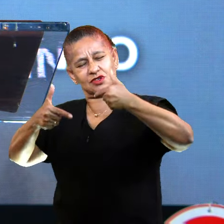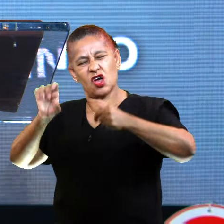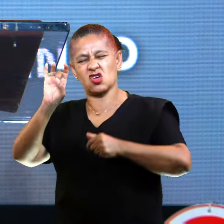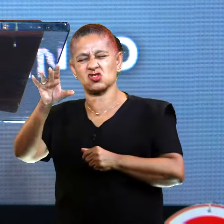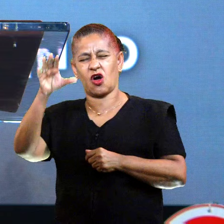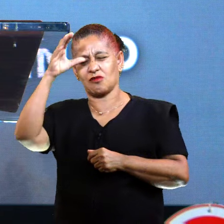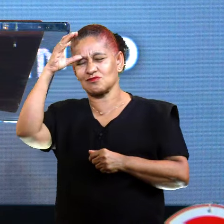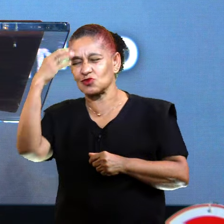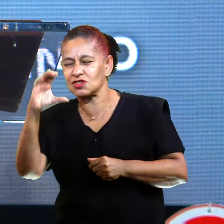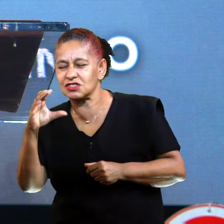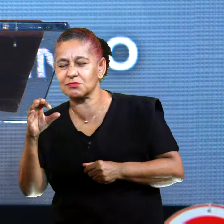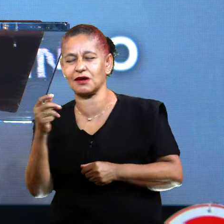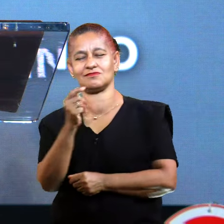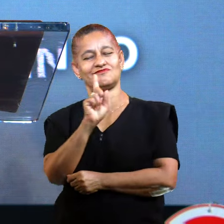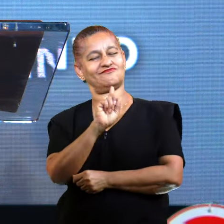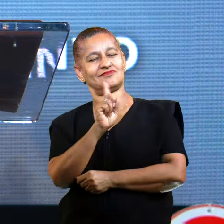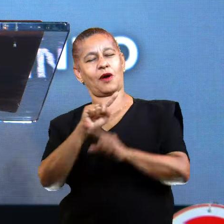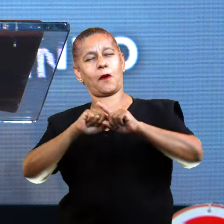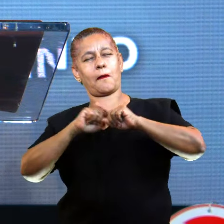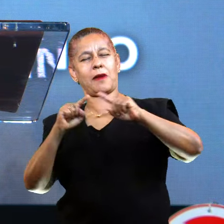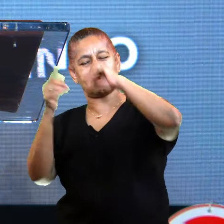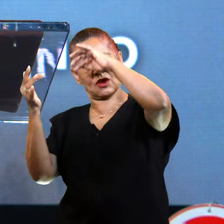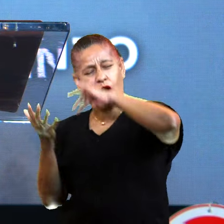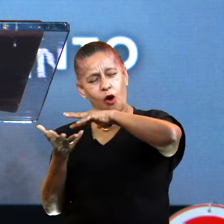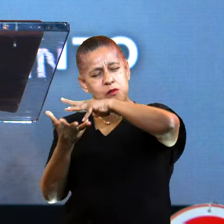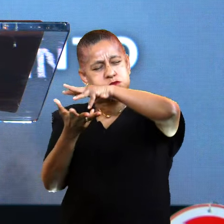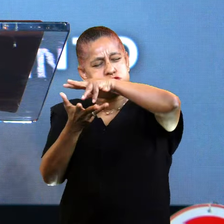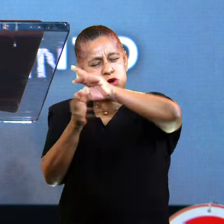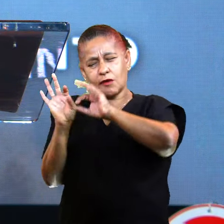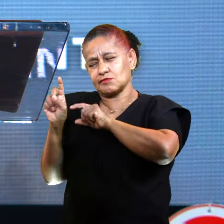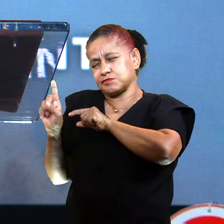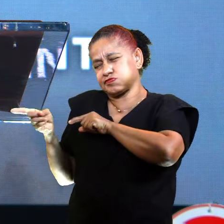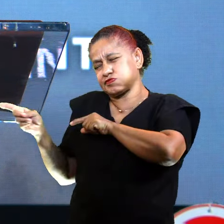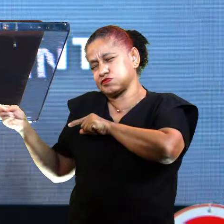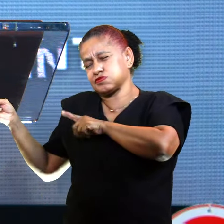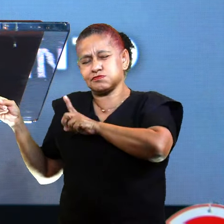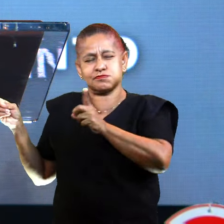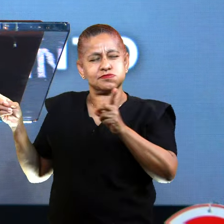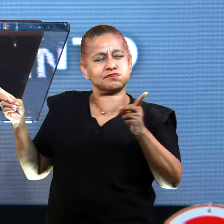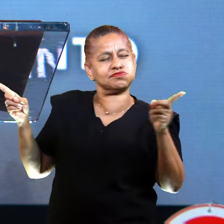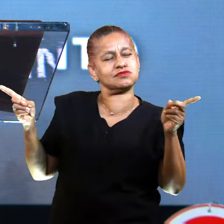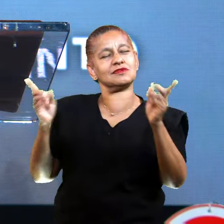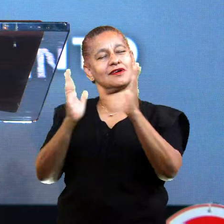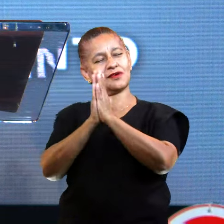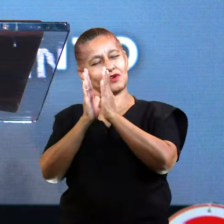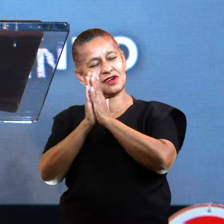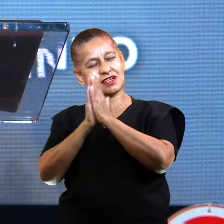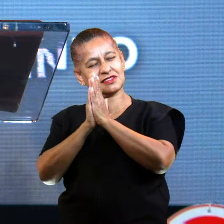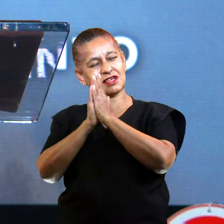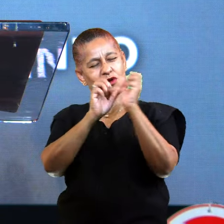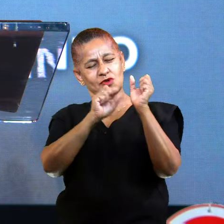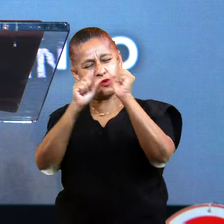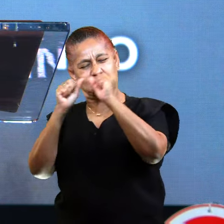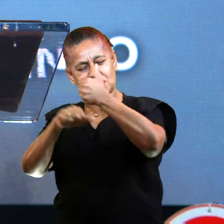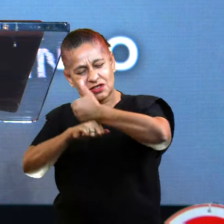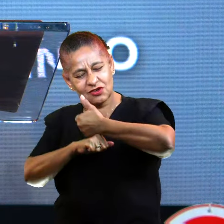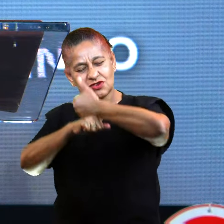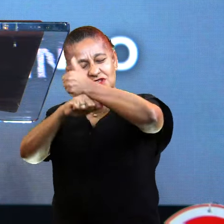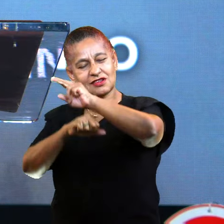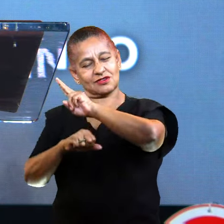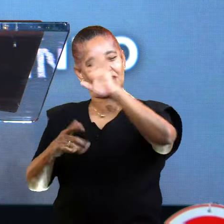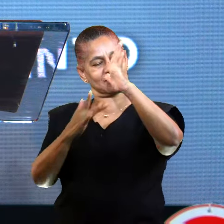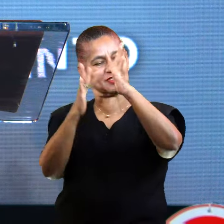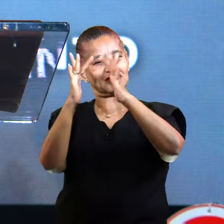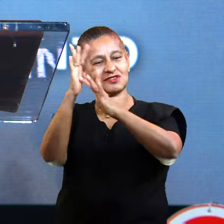Curitiba, Mas também para os confins da terra. Essa é a minha oração no poder e na autoridade do nome de Jesus.